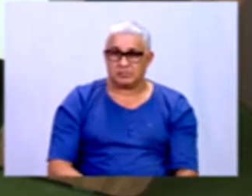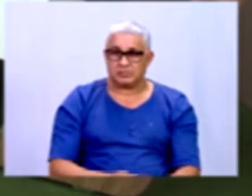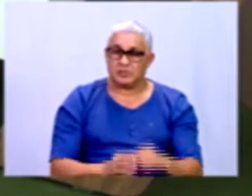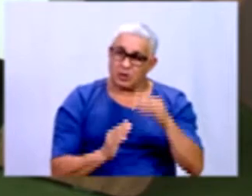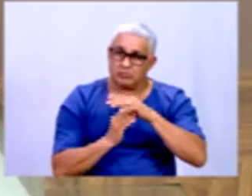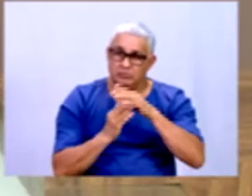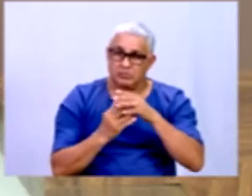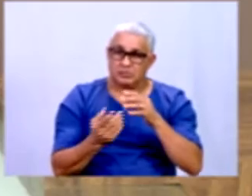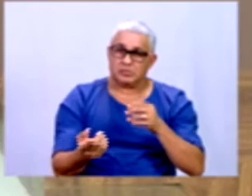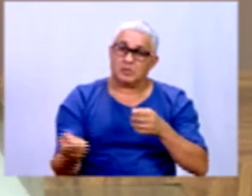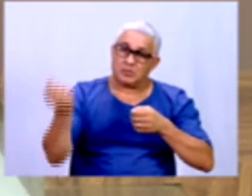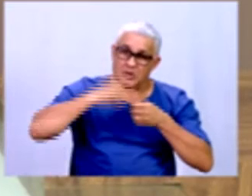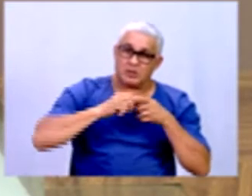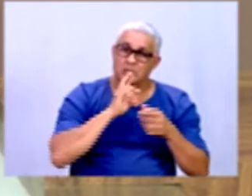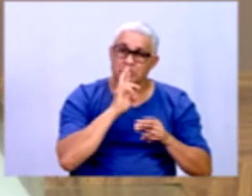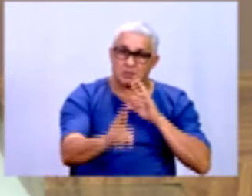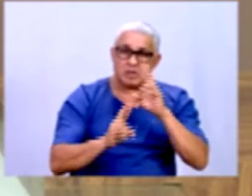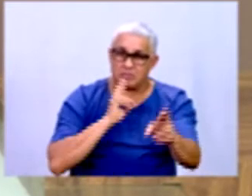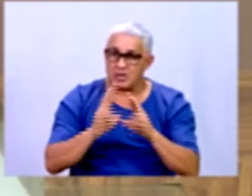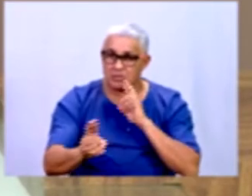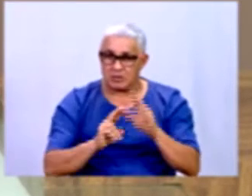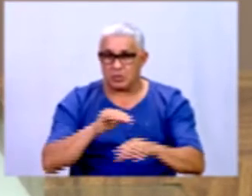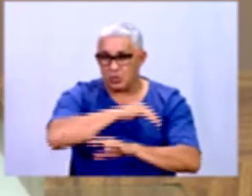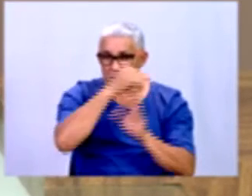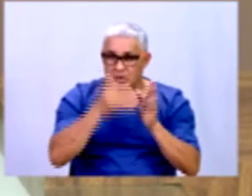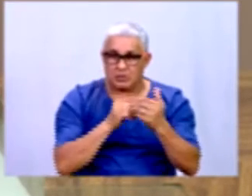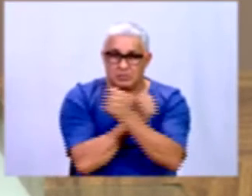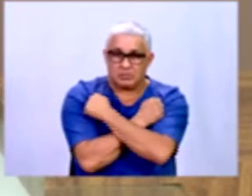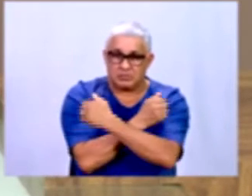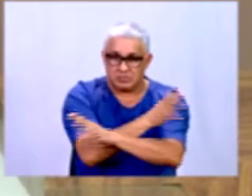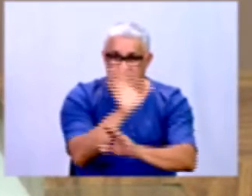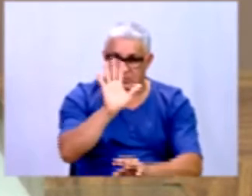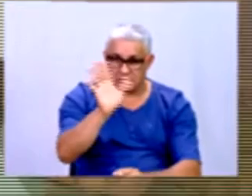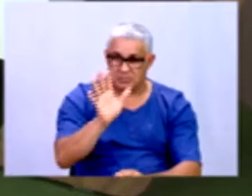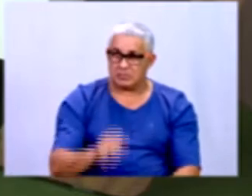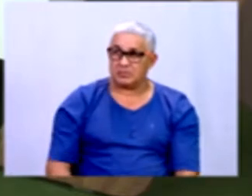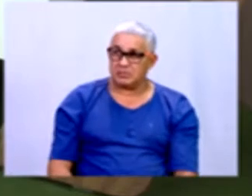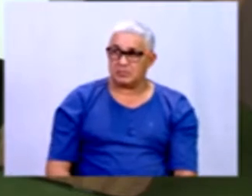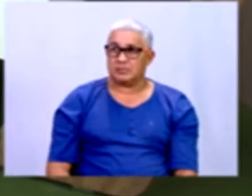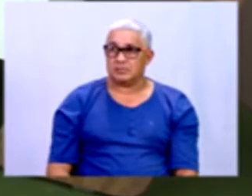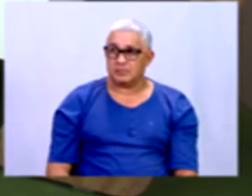nós iremos responder a todas as questões que foram colocadas aqui tá um abraço a todos até daqui a pouquinho